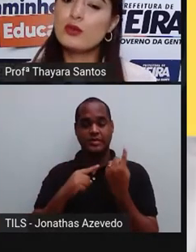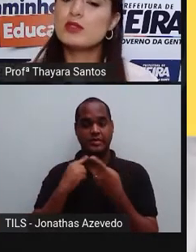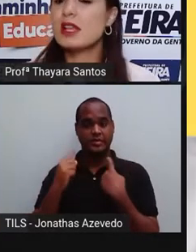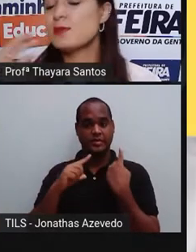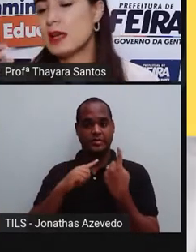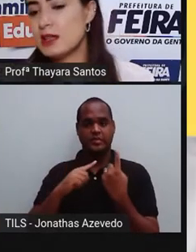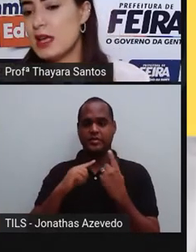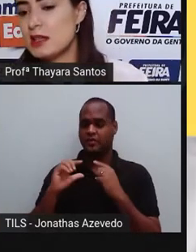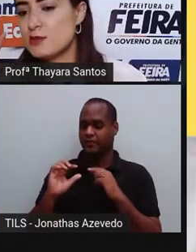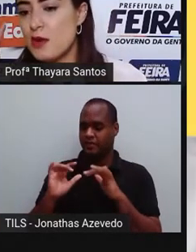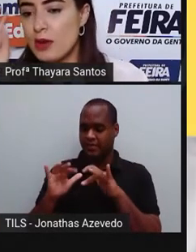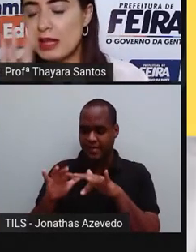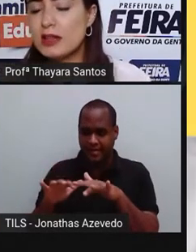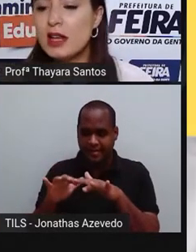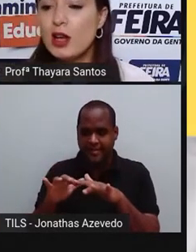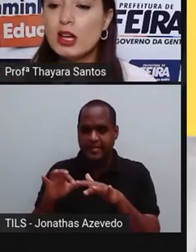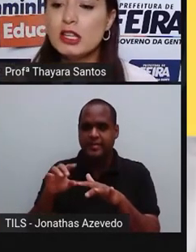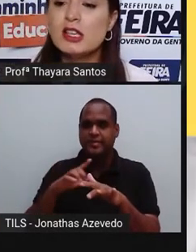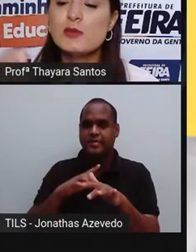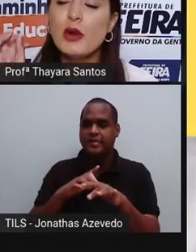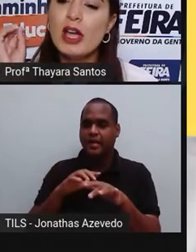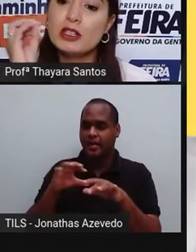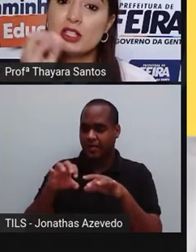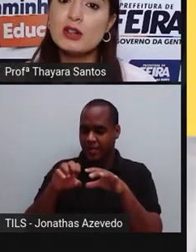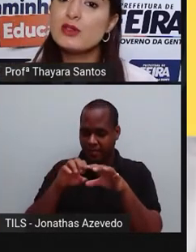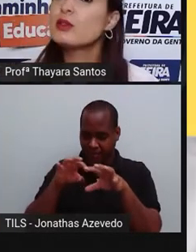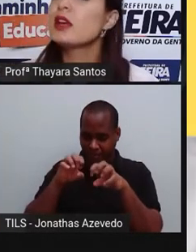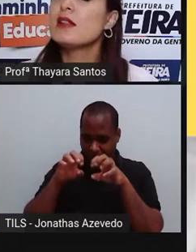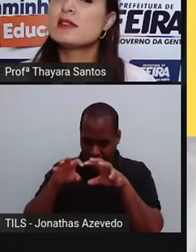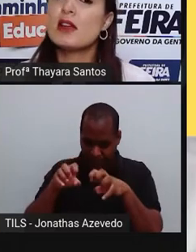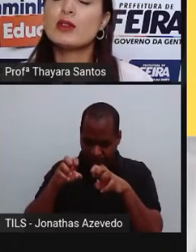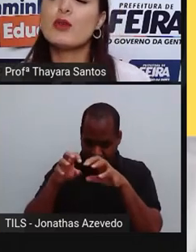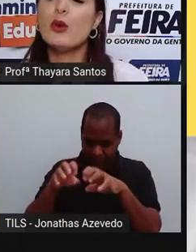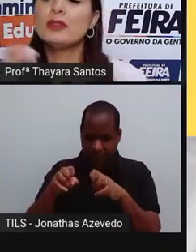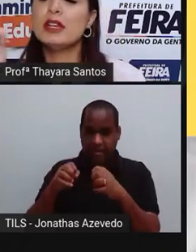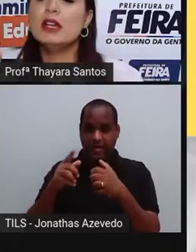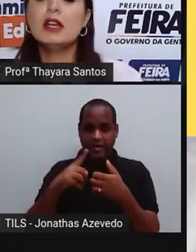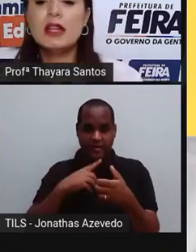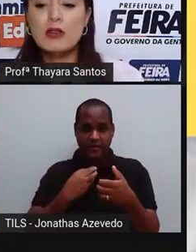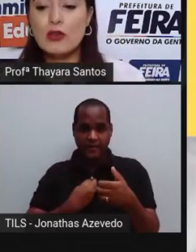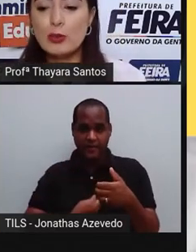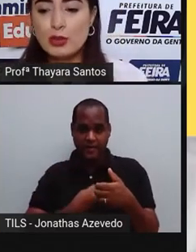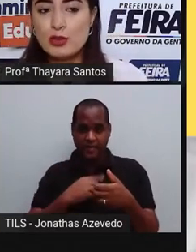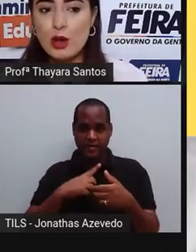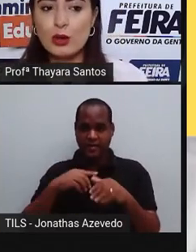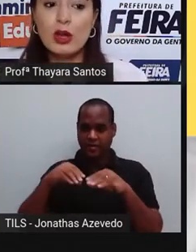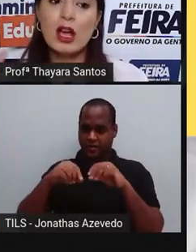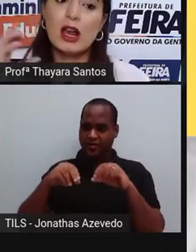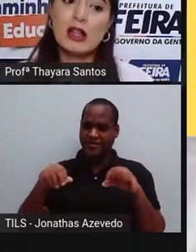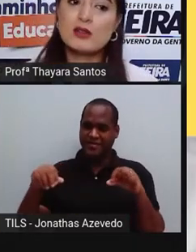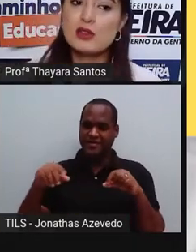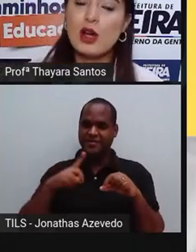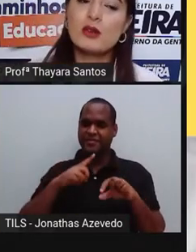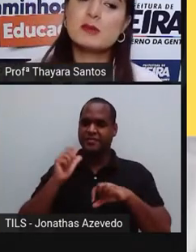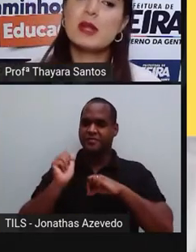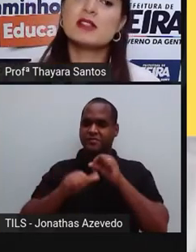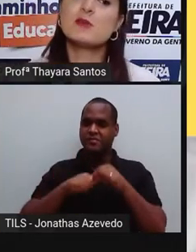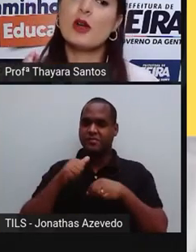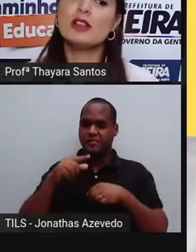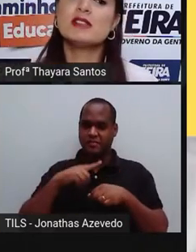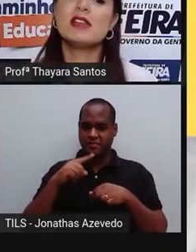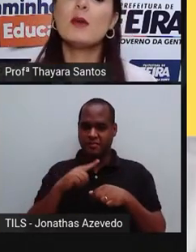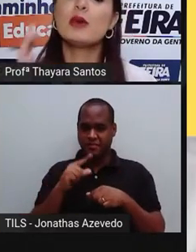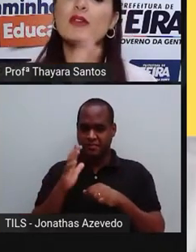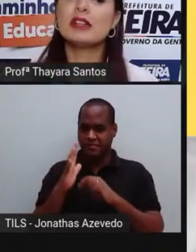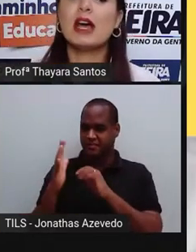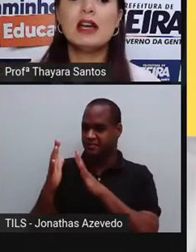fungos e as bactérias vão lá naquele organismo, retiram os nutrientes que estavam no corpo dele, devolvem para o solo. Lá no solo, as plantas